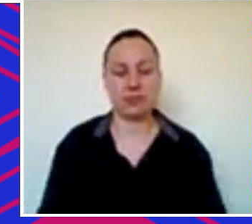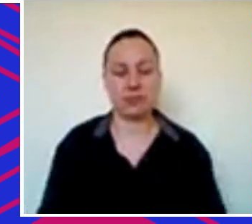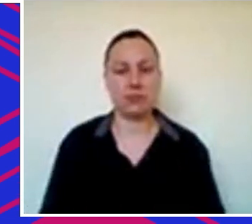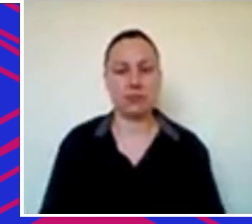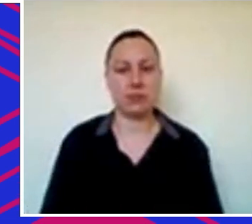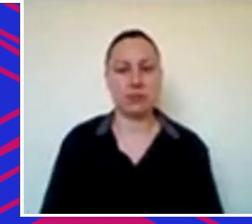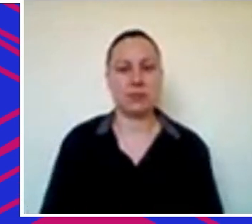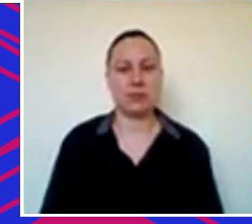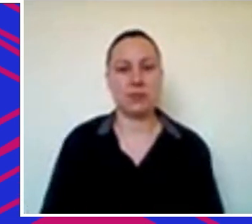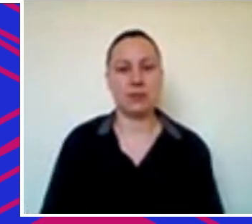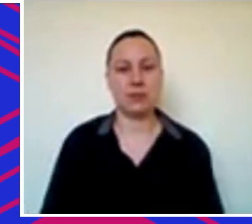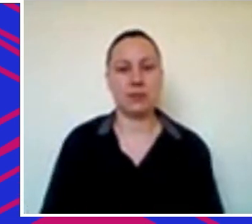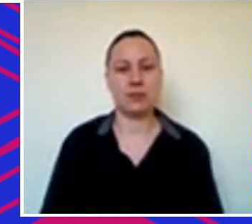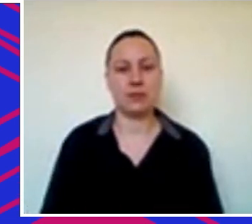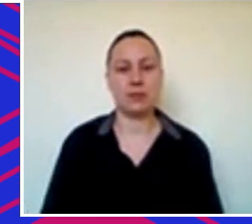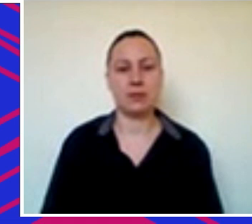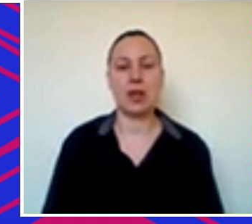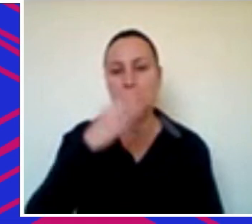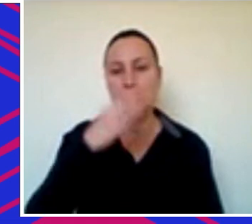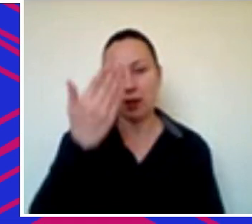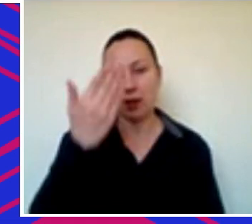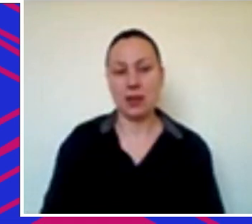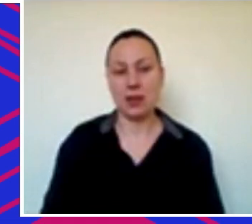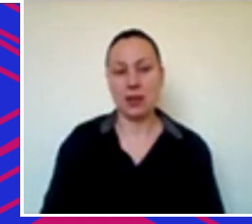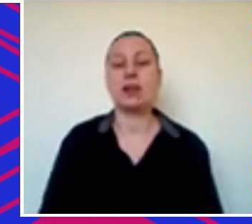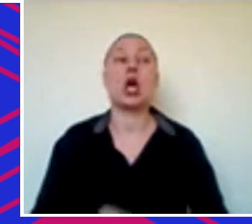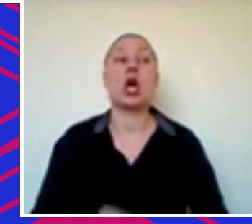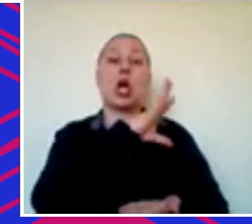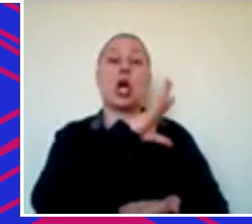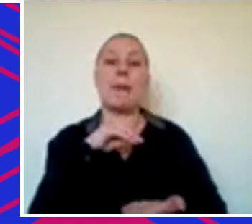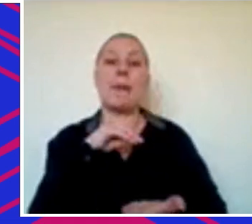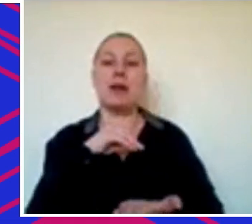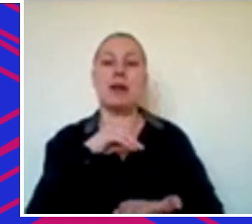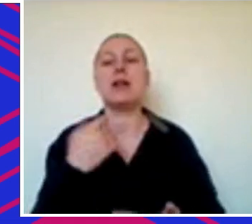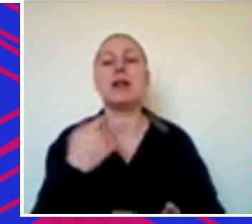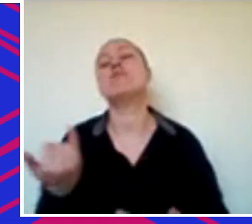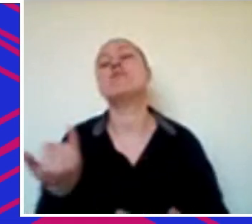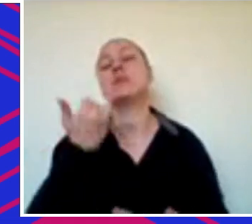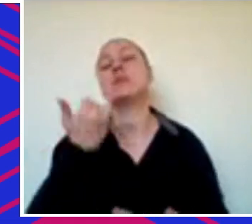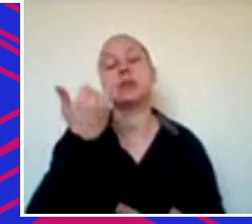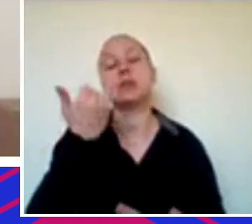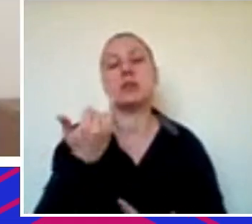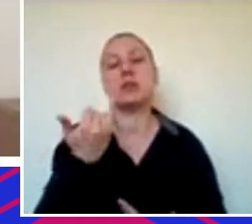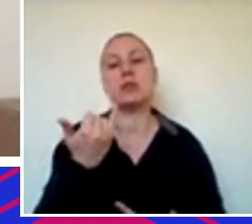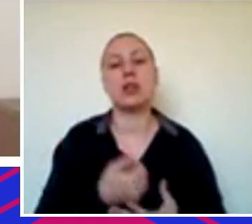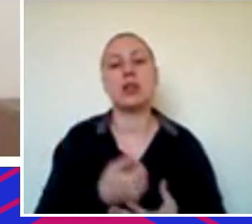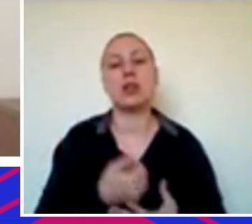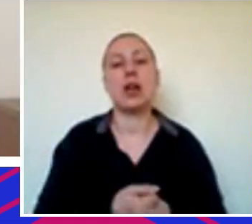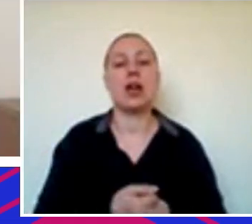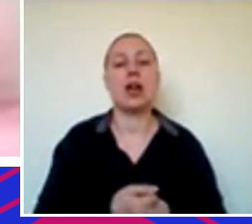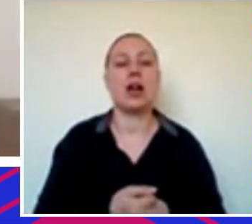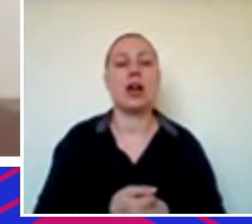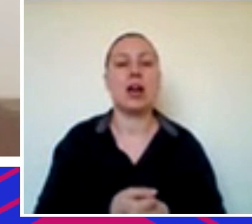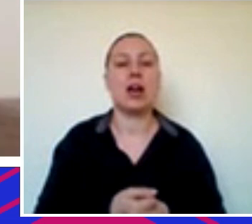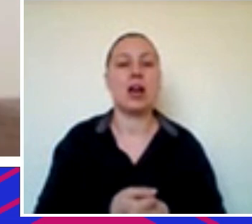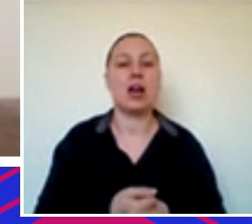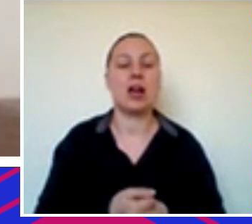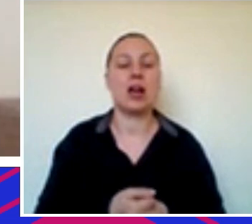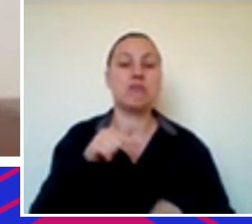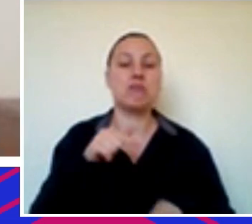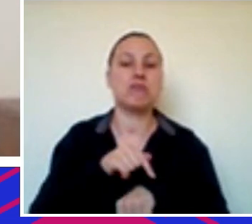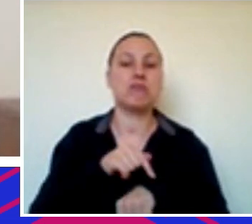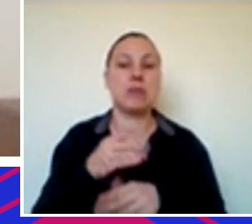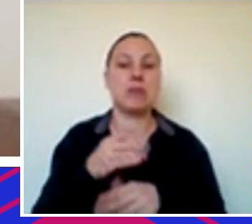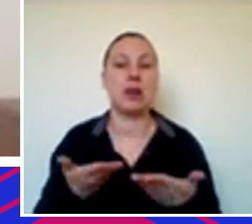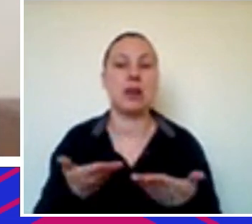Obrigado, Igor. E fazendo eco à Gabriela aqui, acho que é super importante o que ela mencionou. O movimento recente, né,